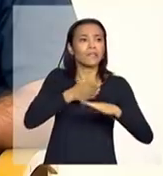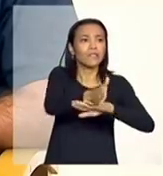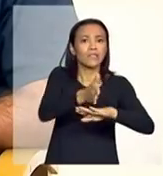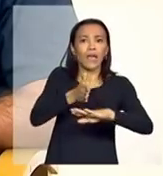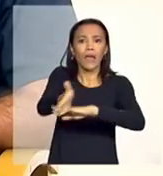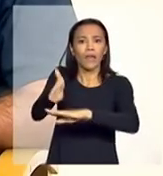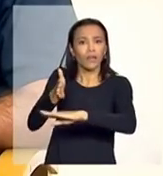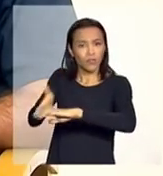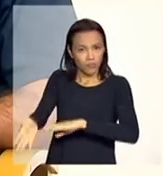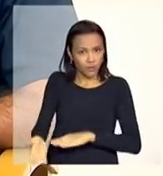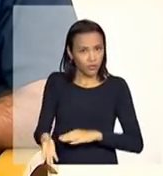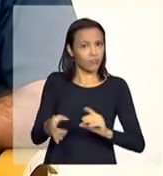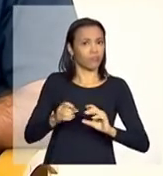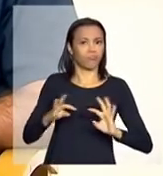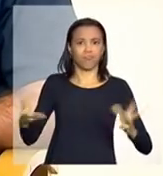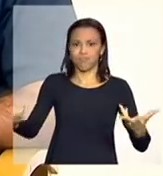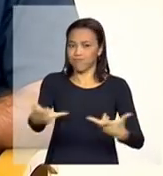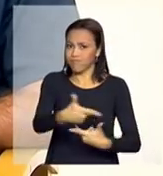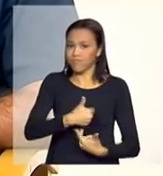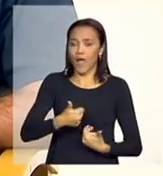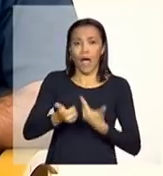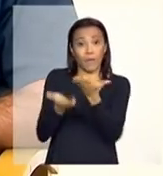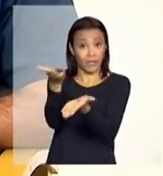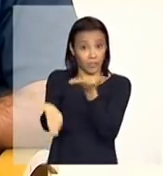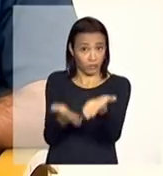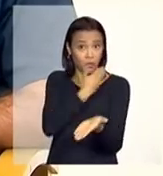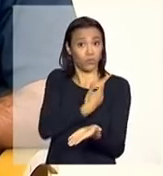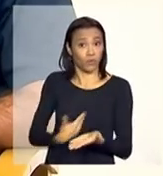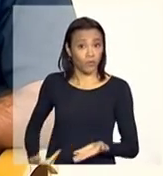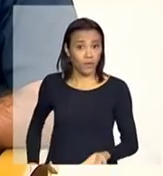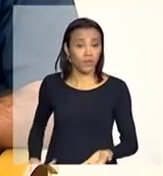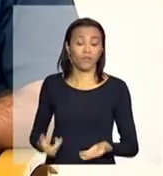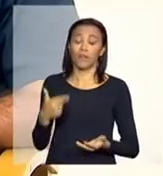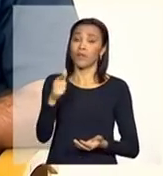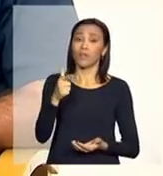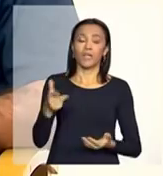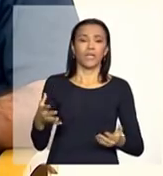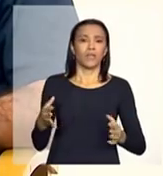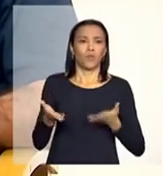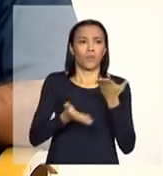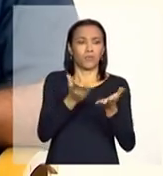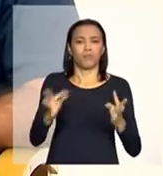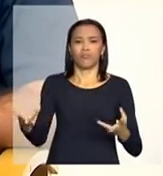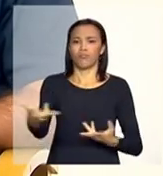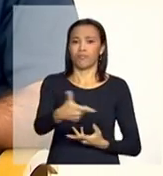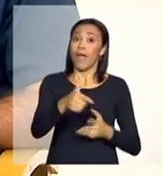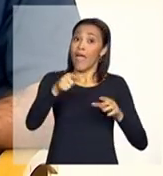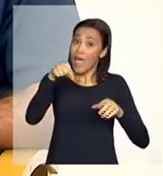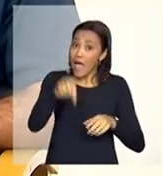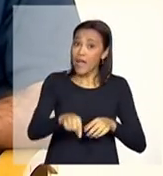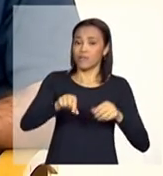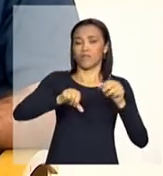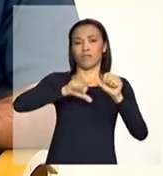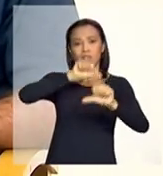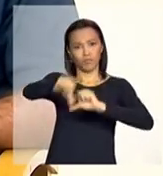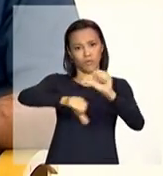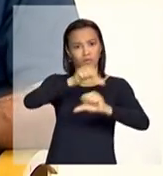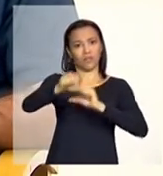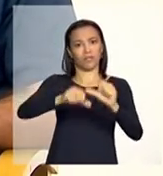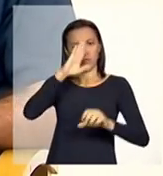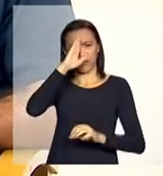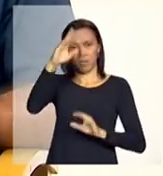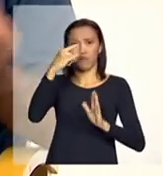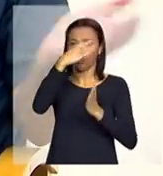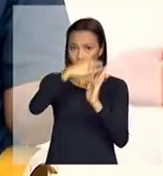exemplo, eu tenho acesso pleno aos serviços do Estado, eu tenho acesso pleno, né? Então, acho que essa que a mudança fundamental que a convenção traz.